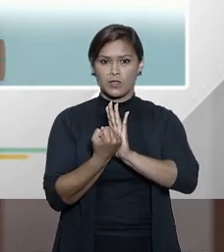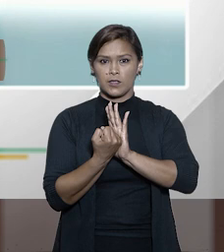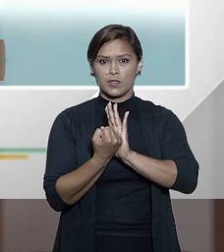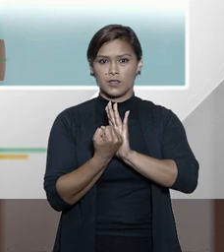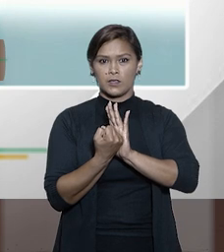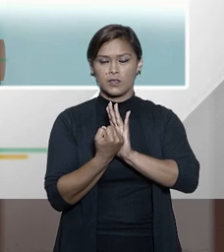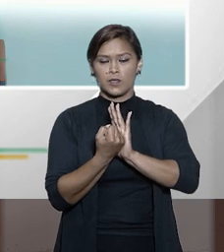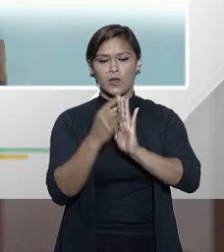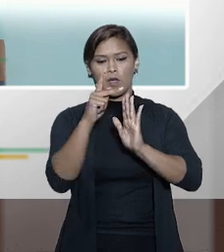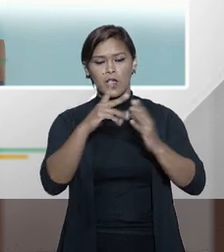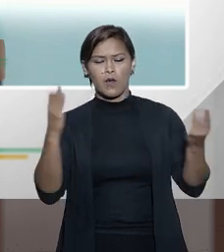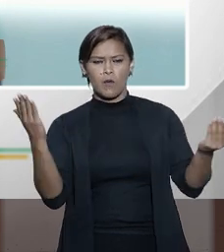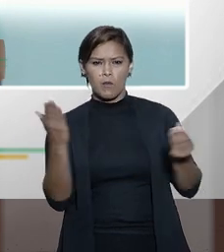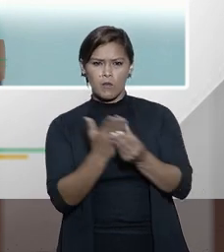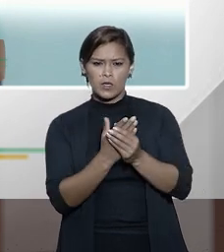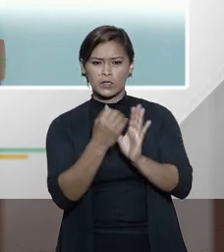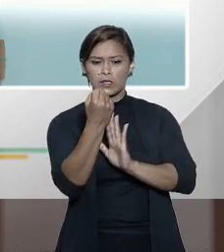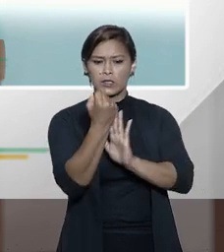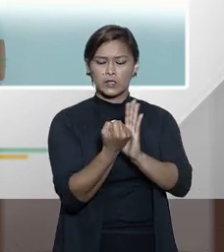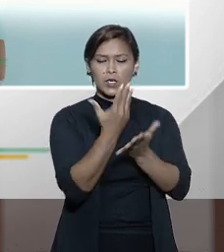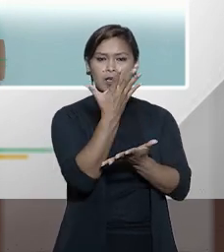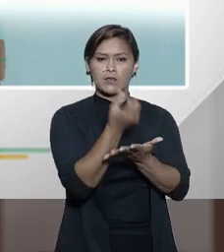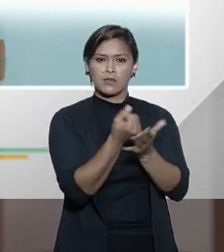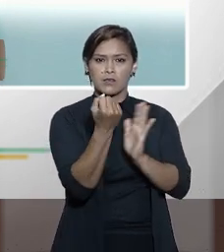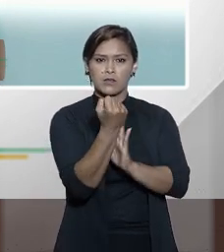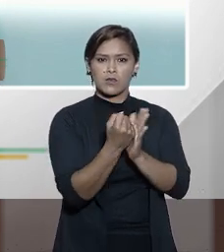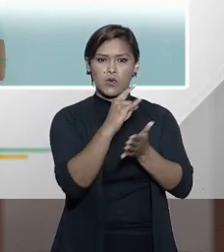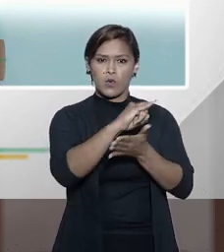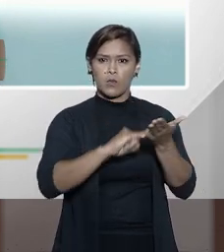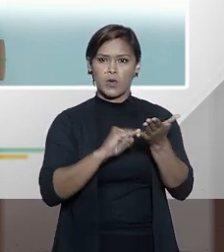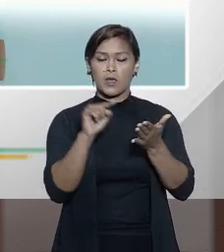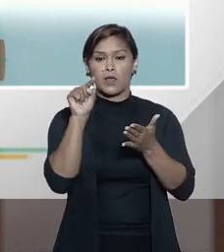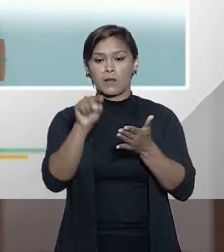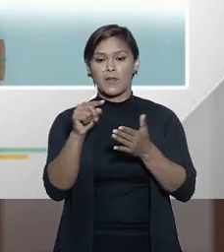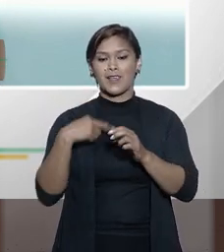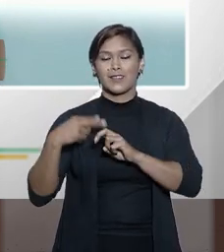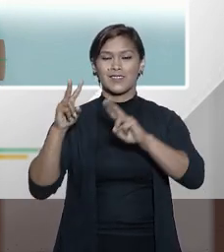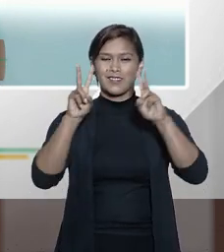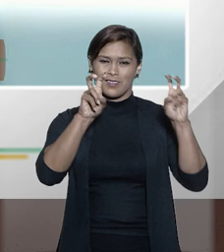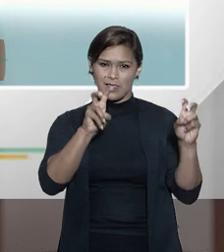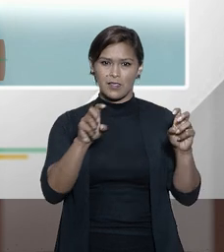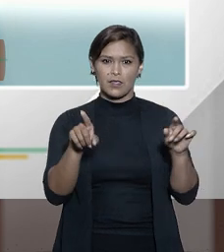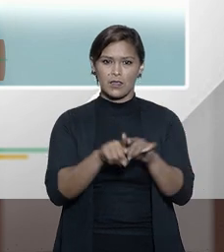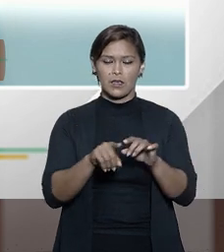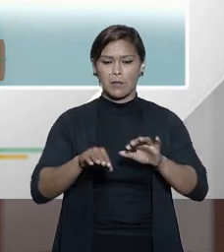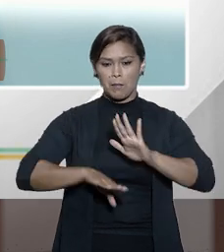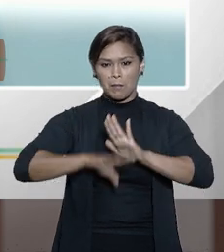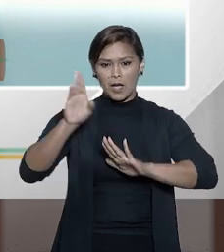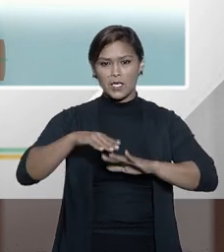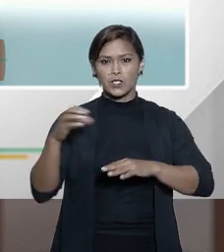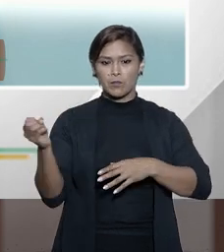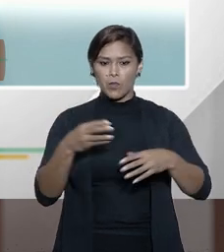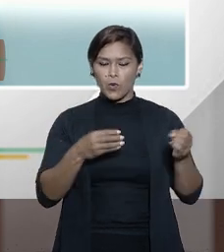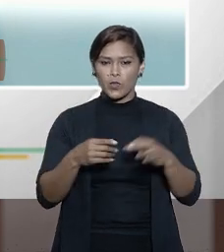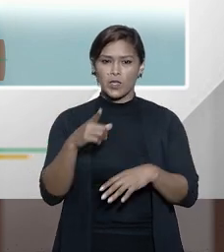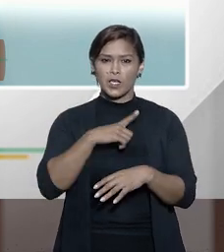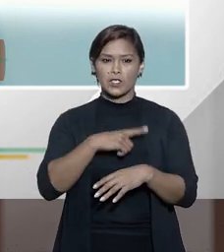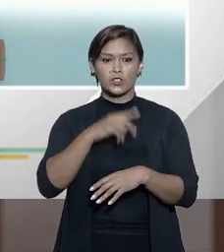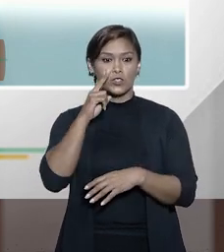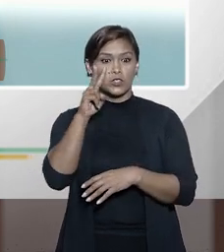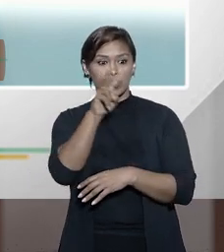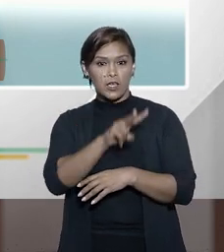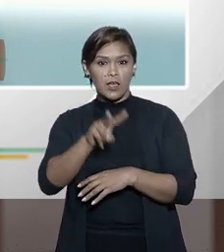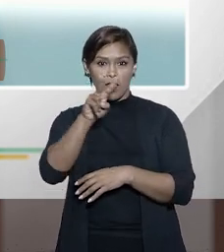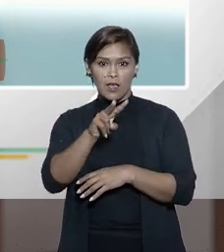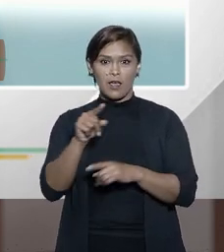é uma ação, uma ação de homologação, mas eu acho que nesse tema, o que de mais moderno a